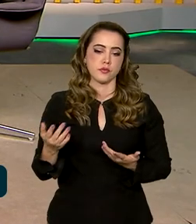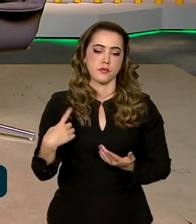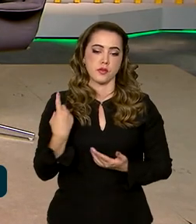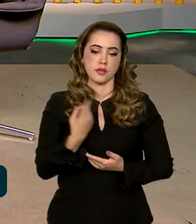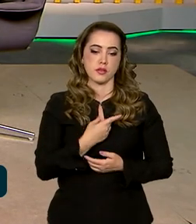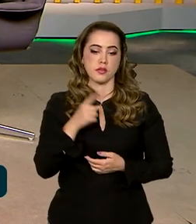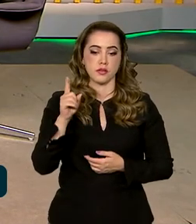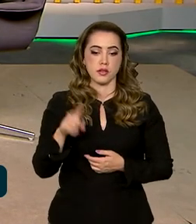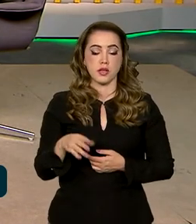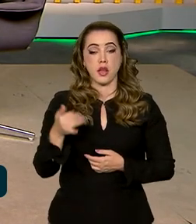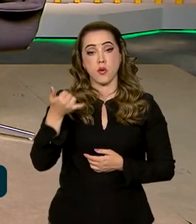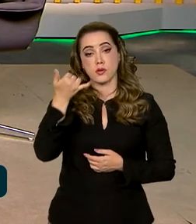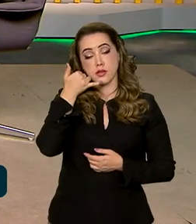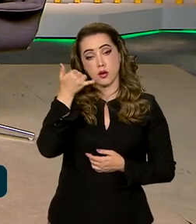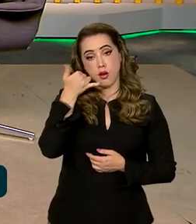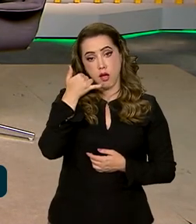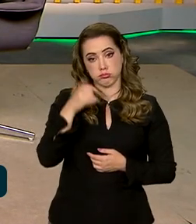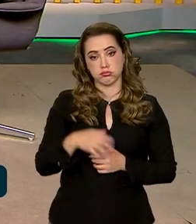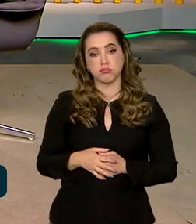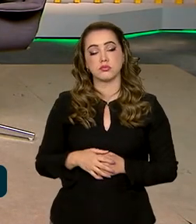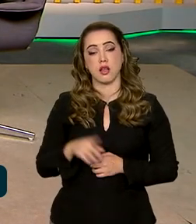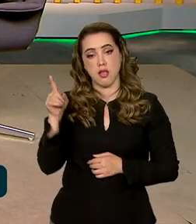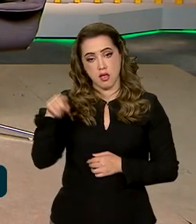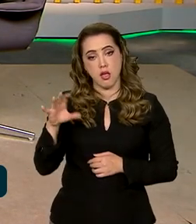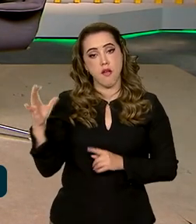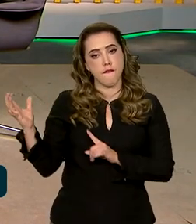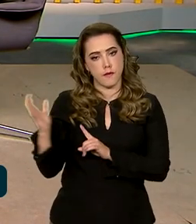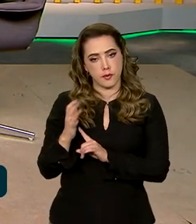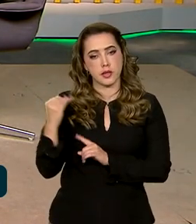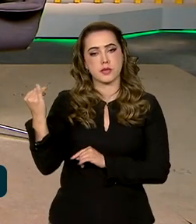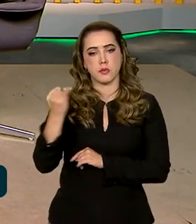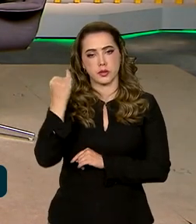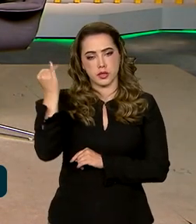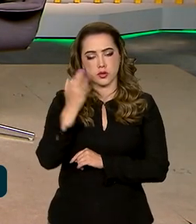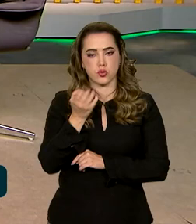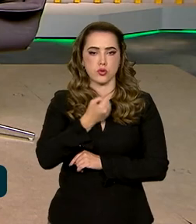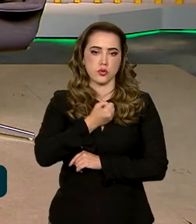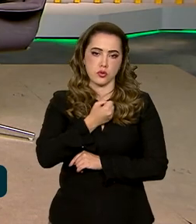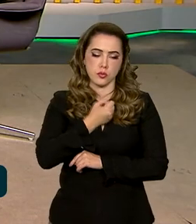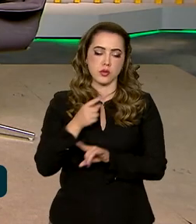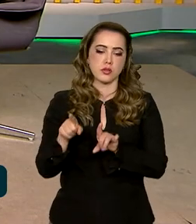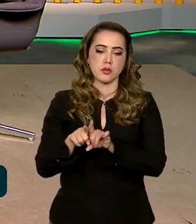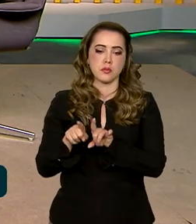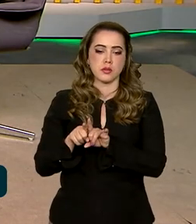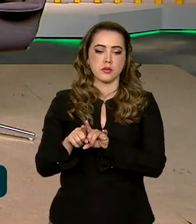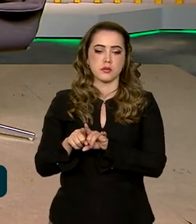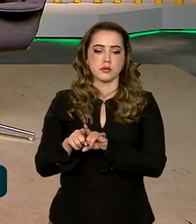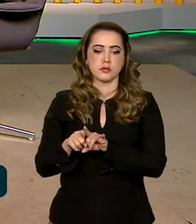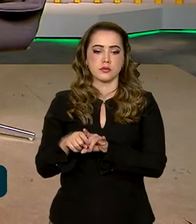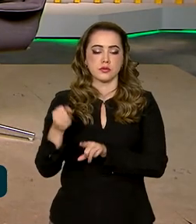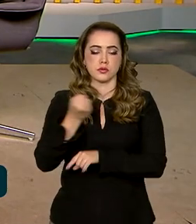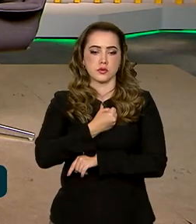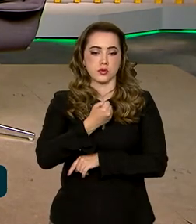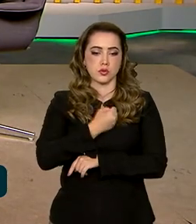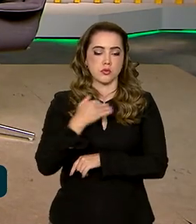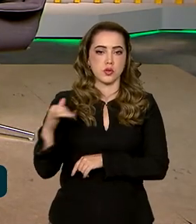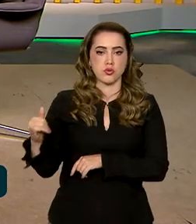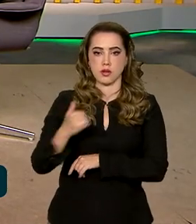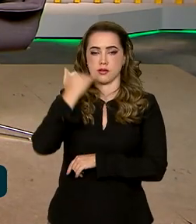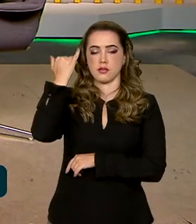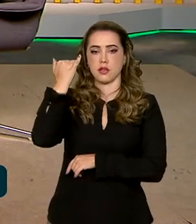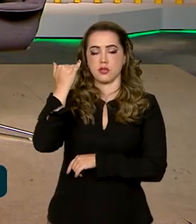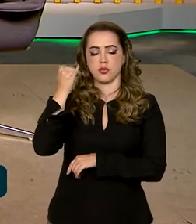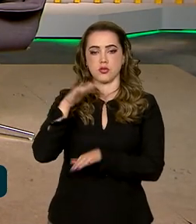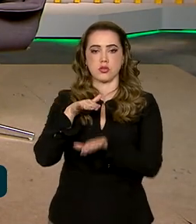nós, que é o celular. O celular teve um impacto forte, imagino, na elevação também do número de acidentes de